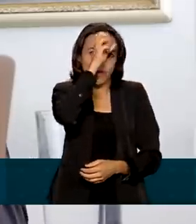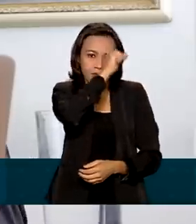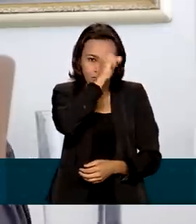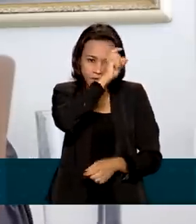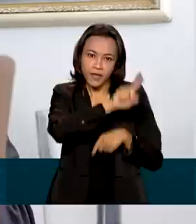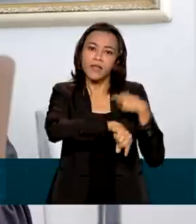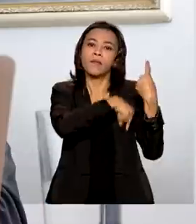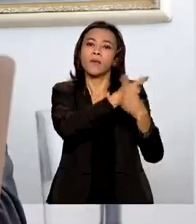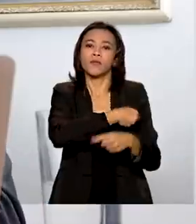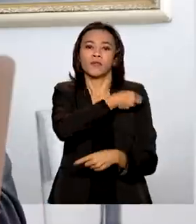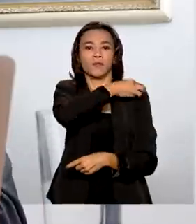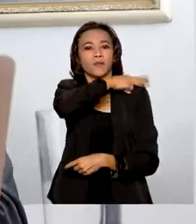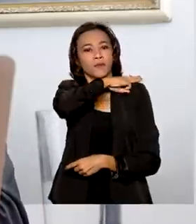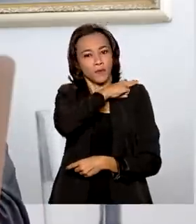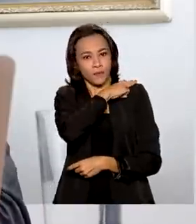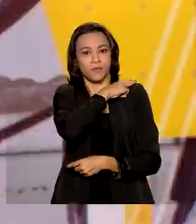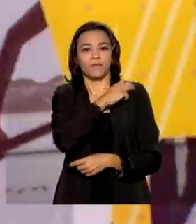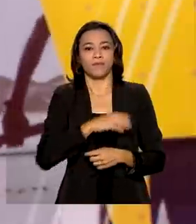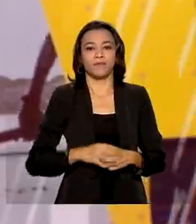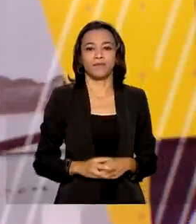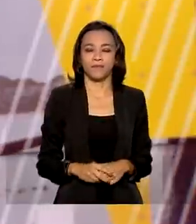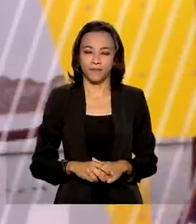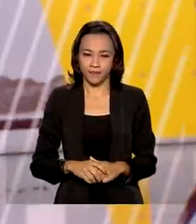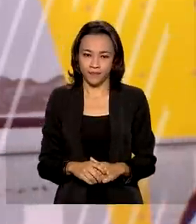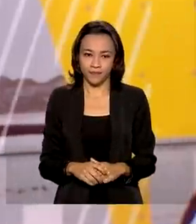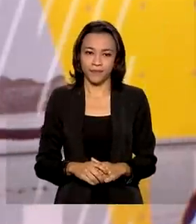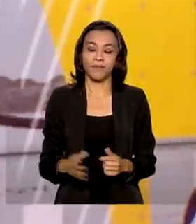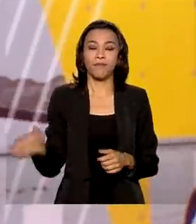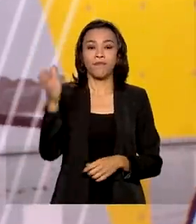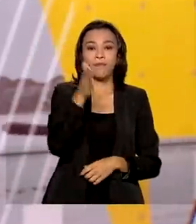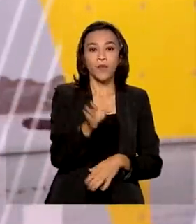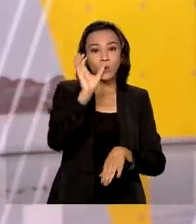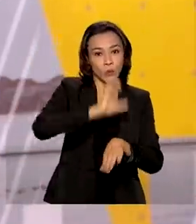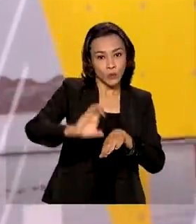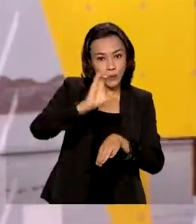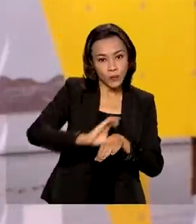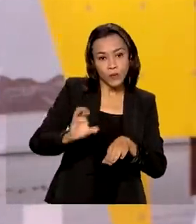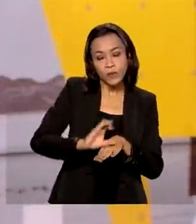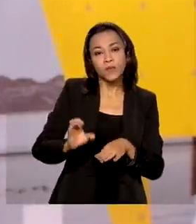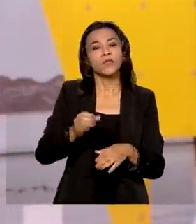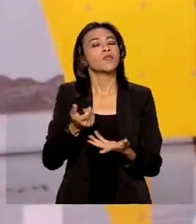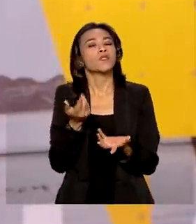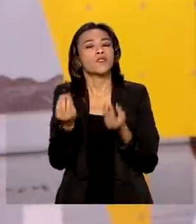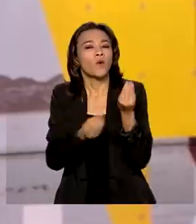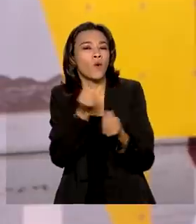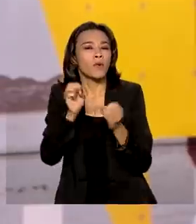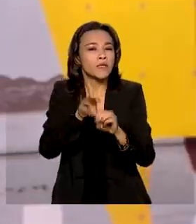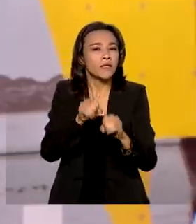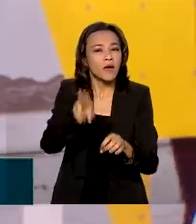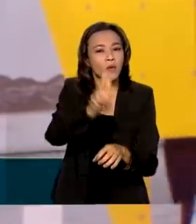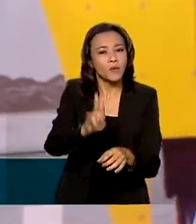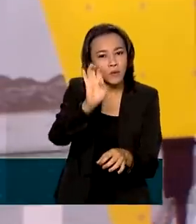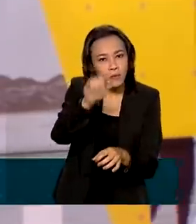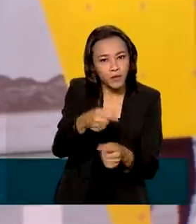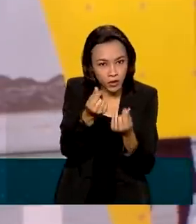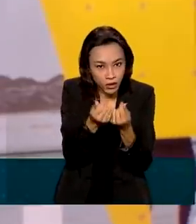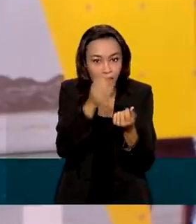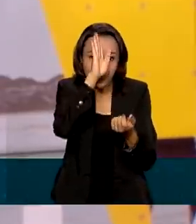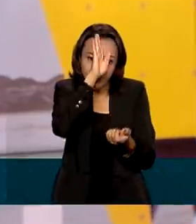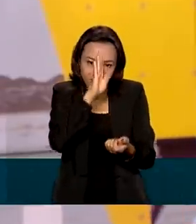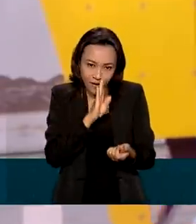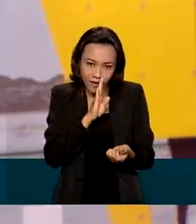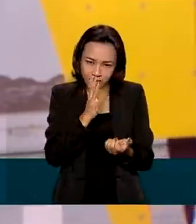o ensino médio e para a educação básica. Os cursos de educação financeira para professores são de graça e quem quiser